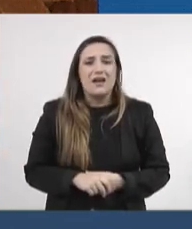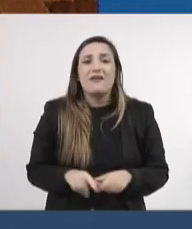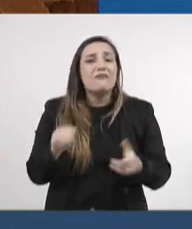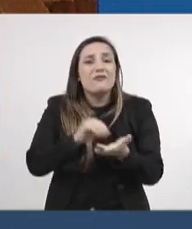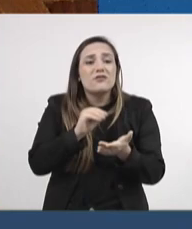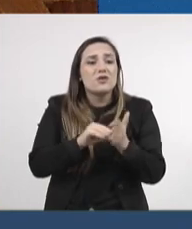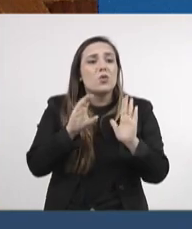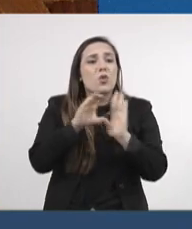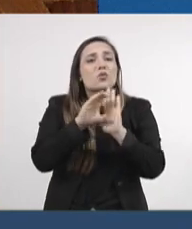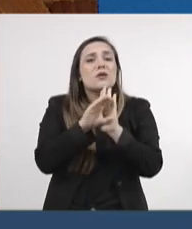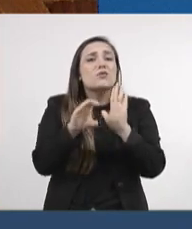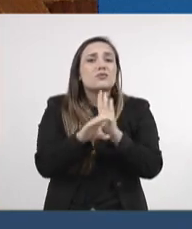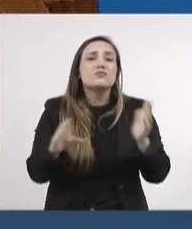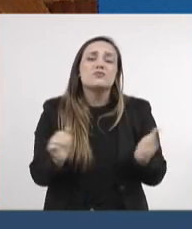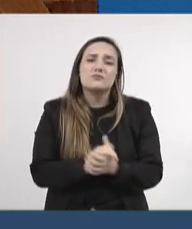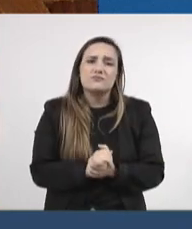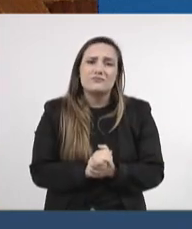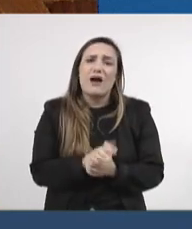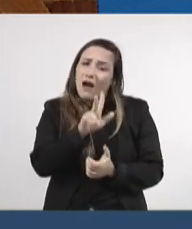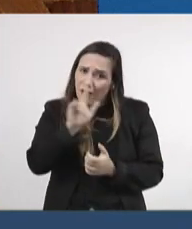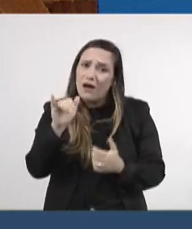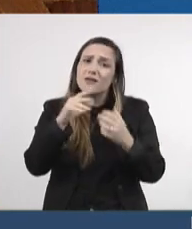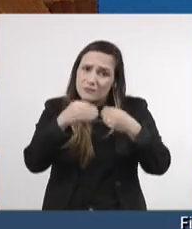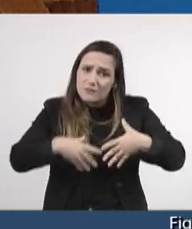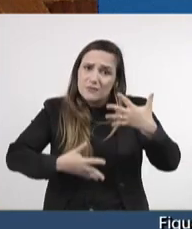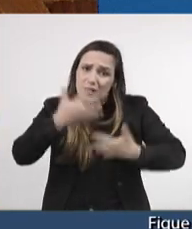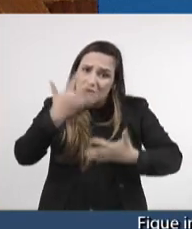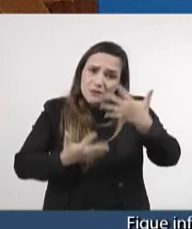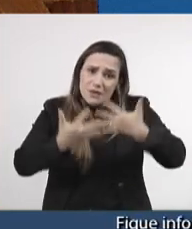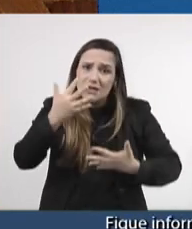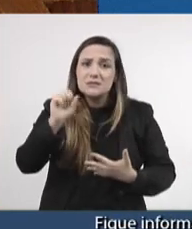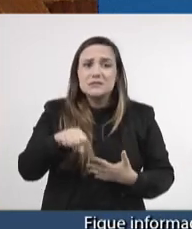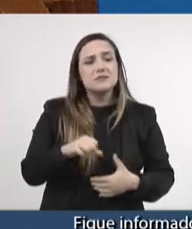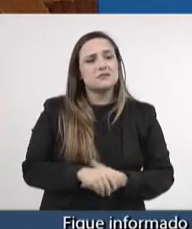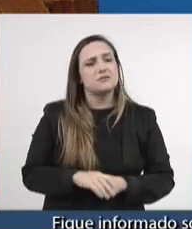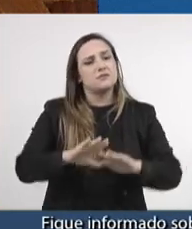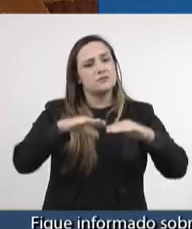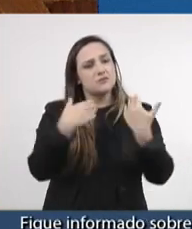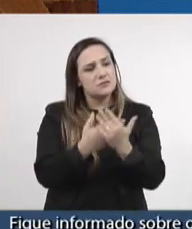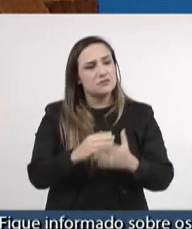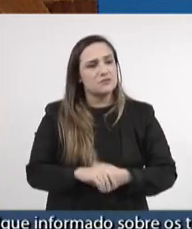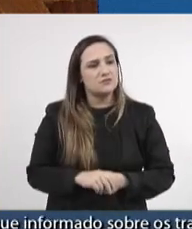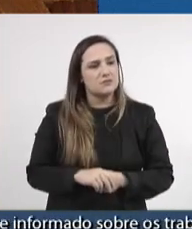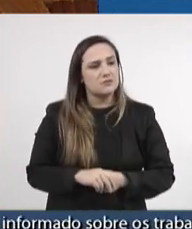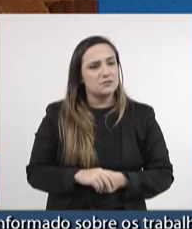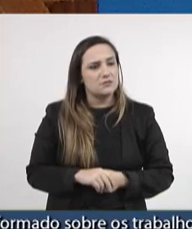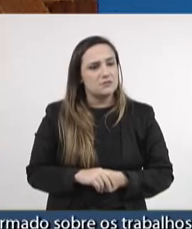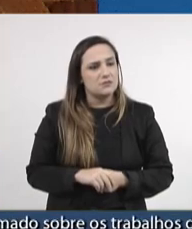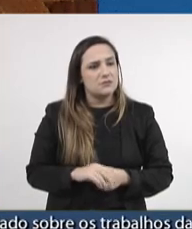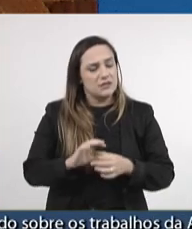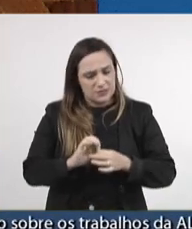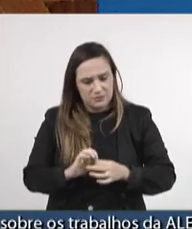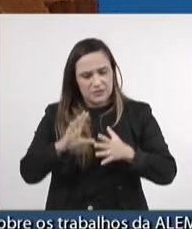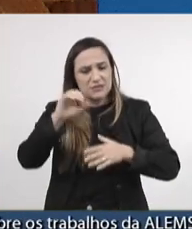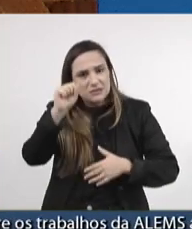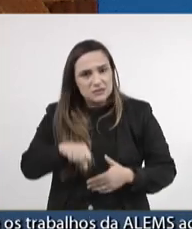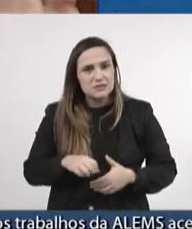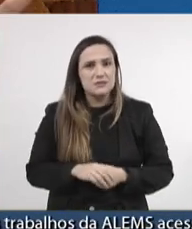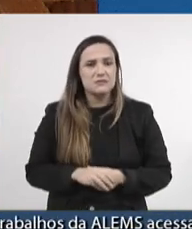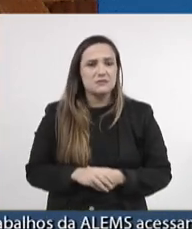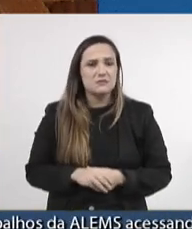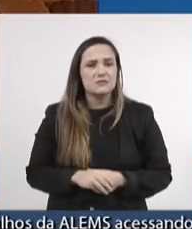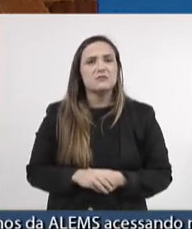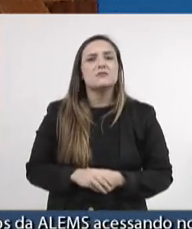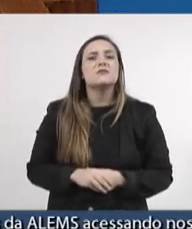conteúdo, está atrapalhando. A escola é lugar de liberdade, de você dar os